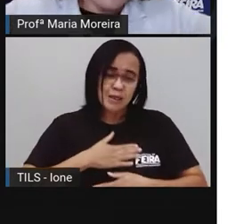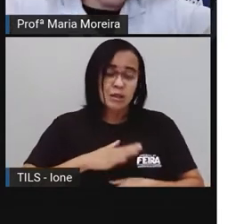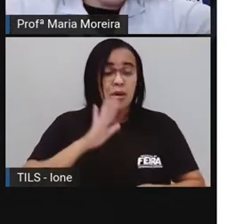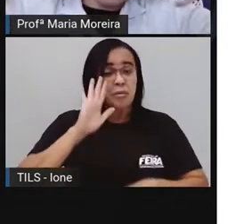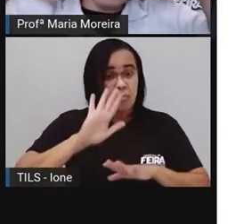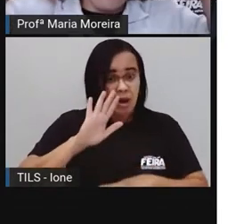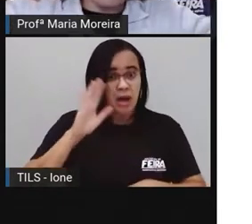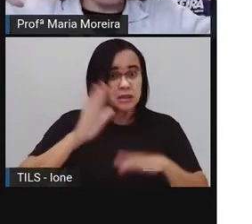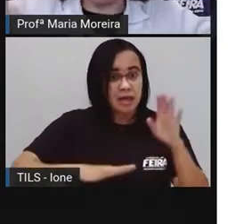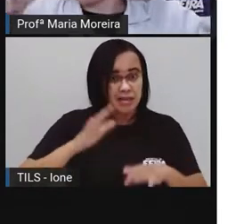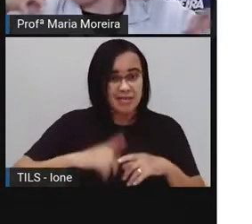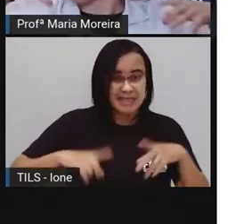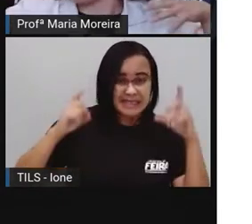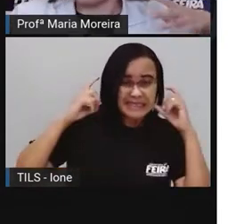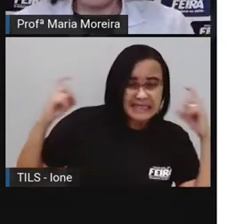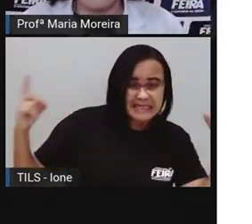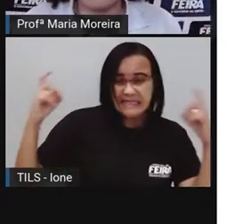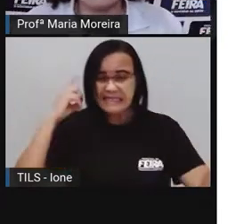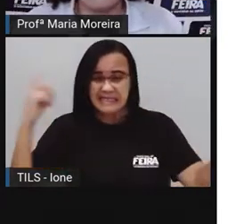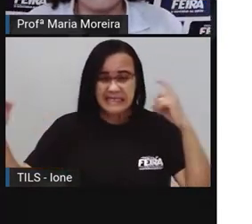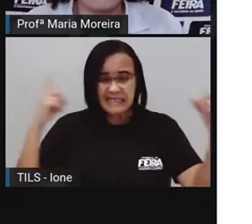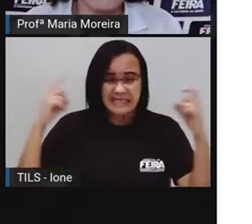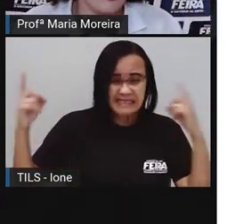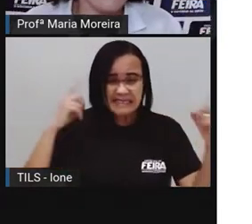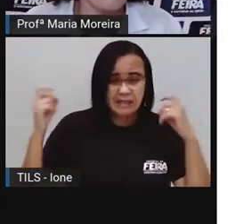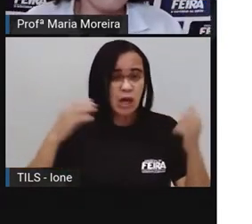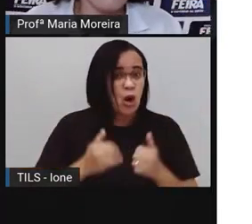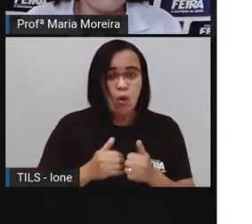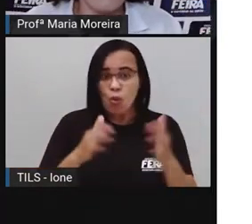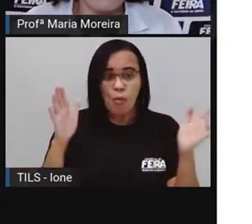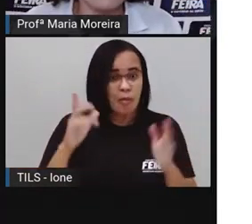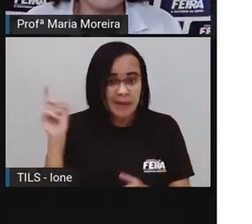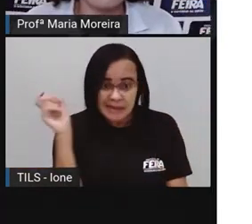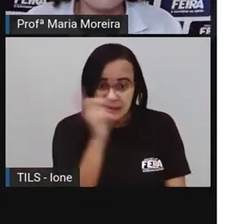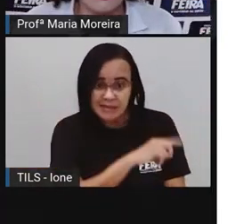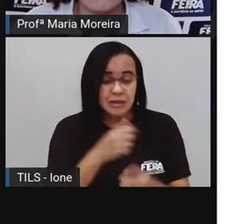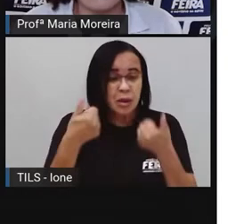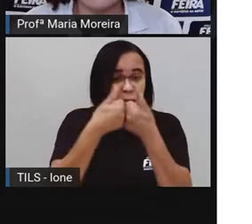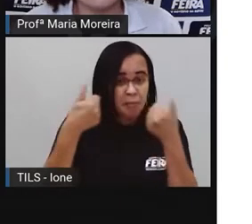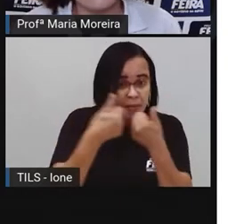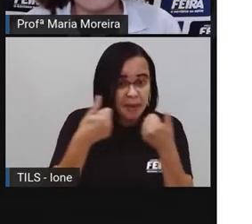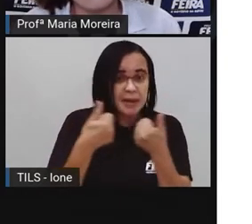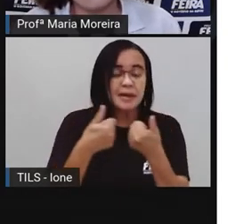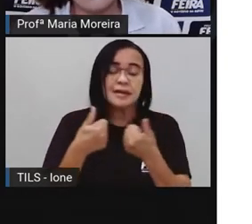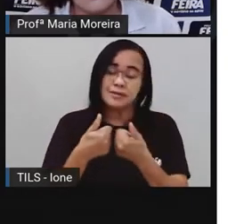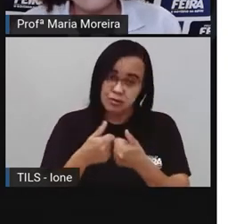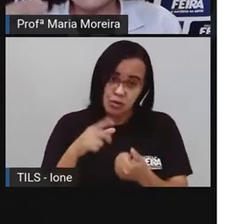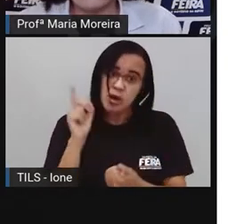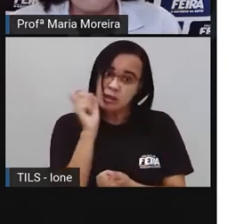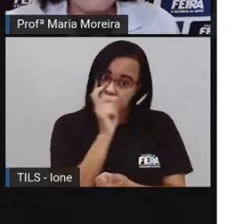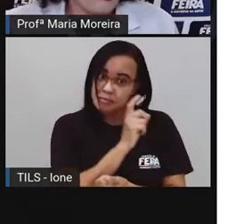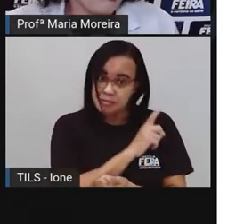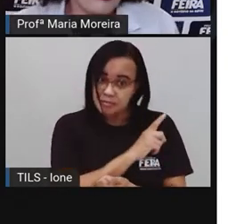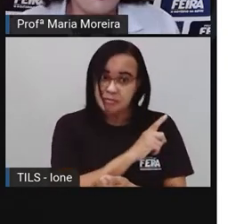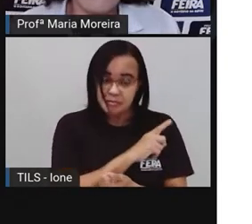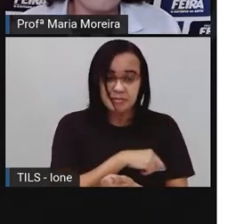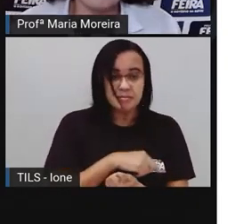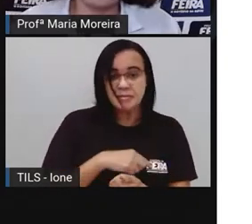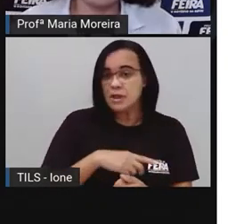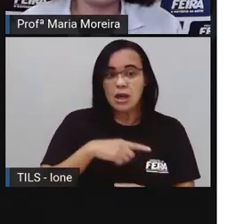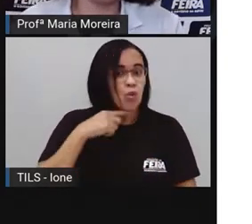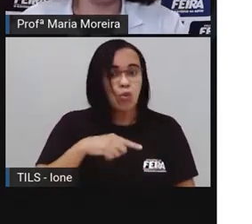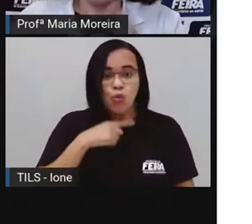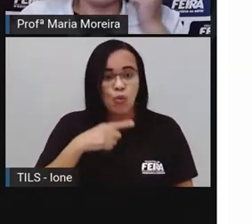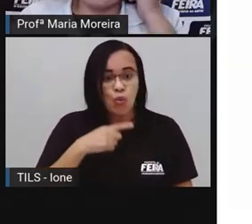começa aquele barulho, aquele som alto em algum bar, em algum local perto, e já começa, poxa, você não consegue